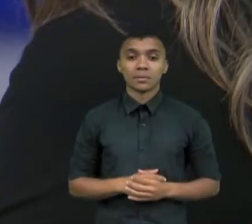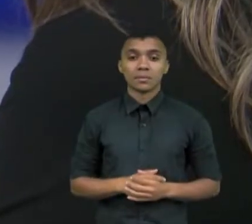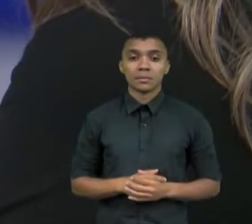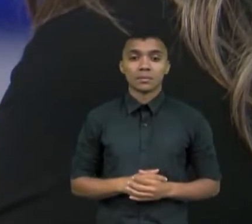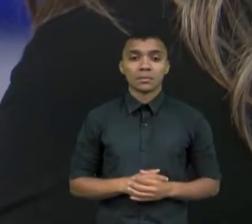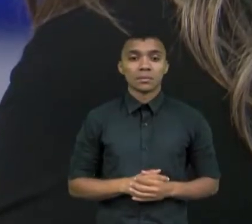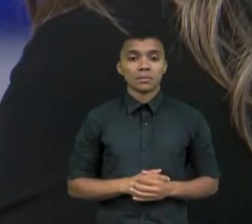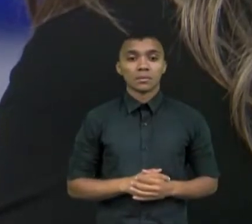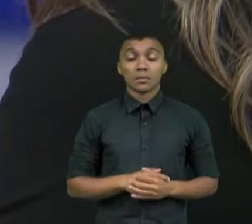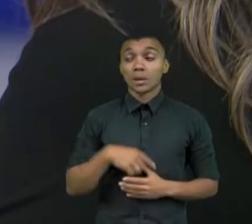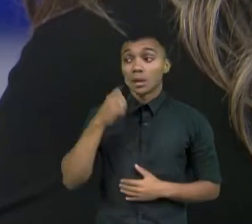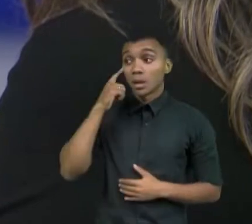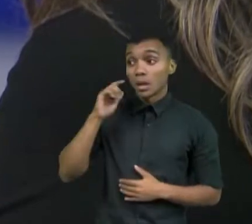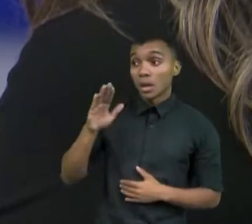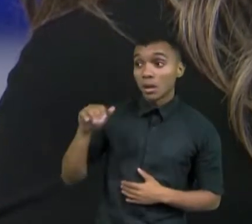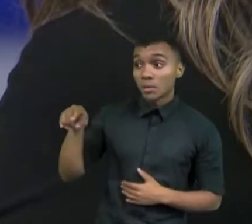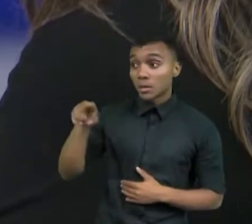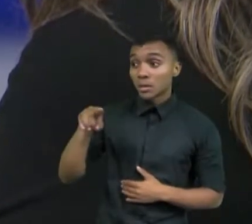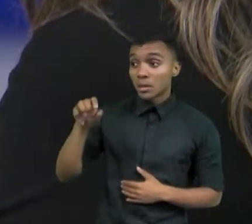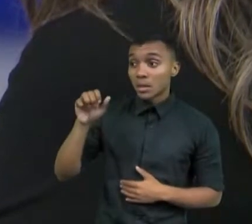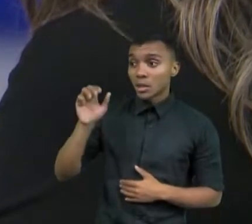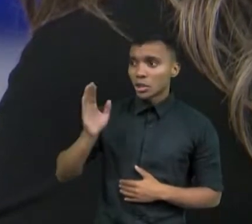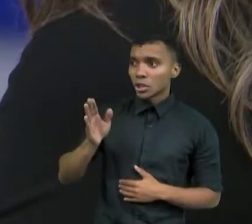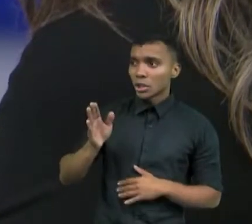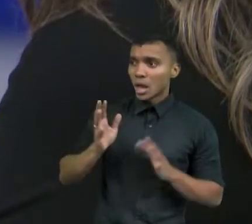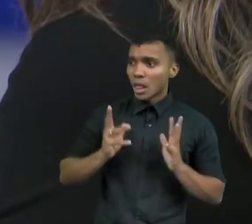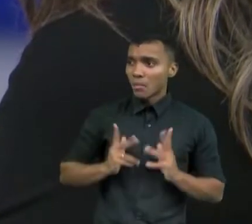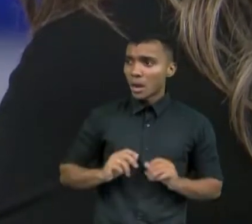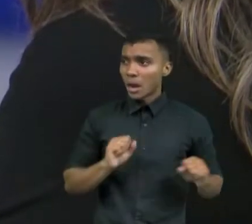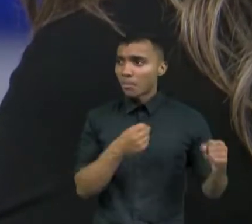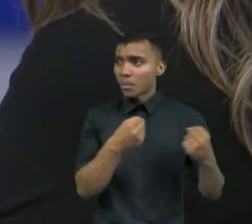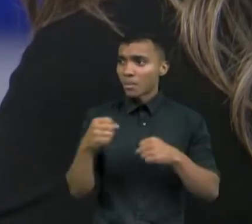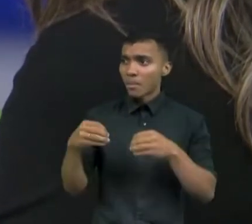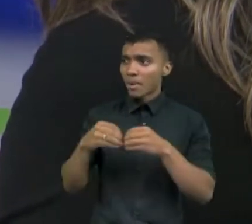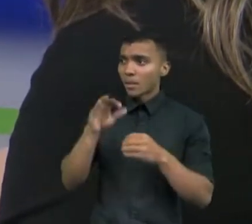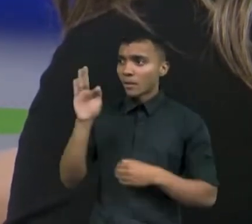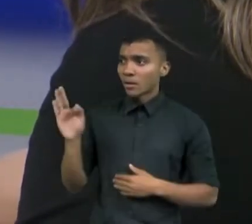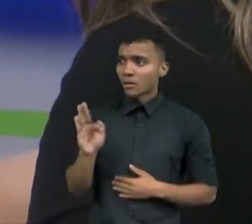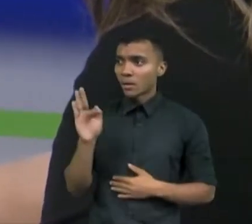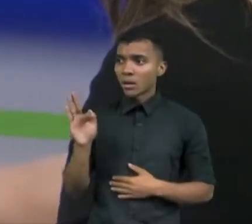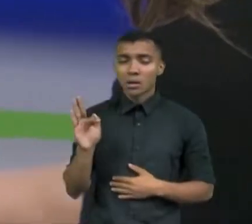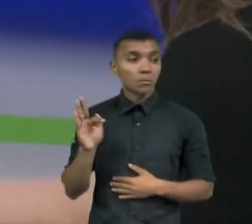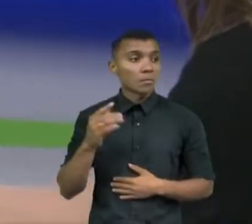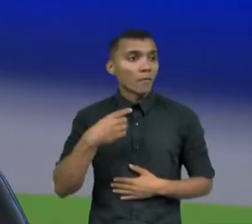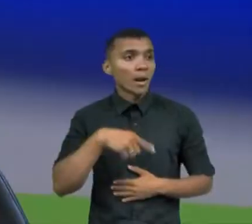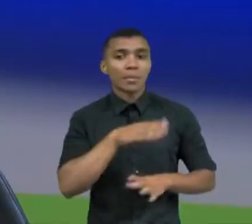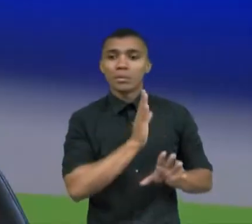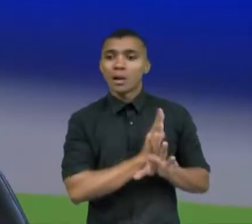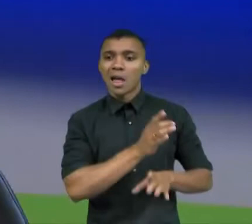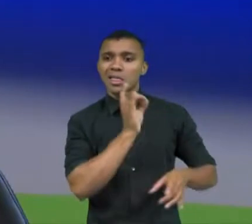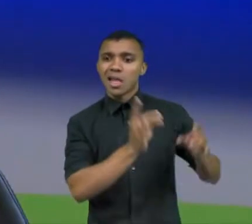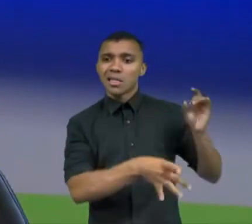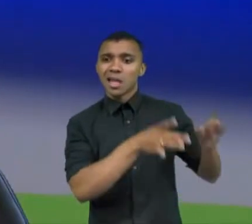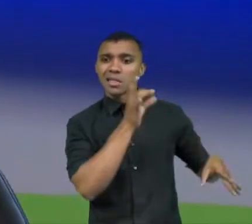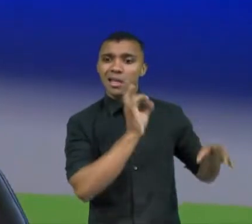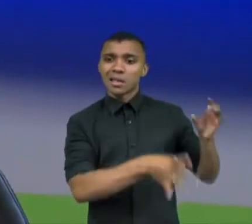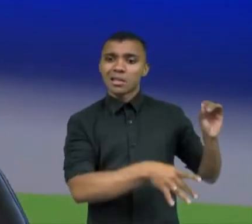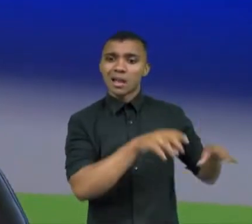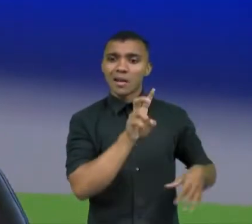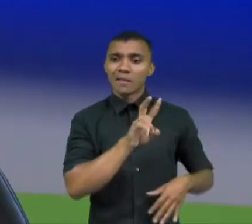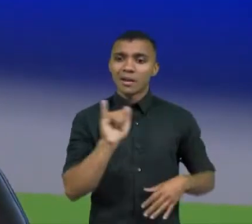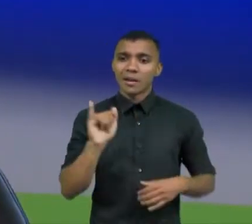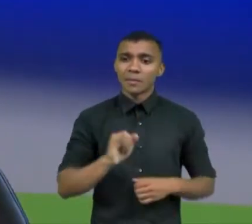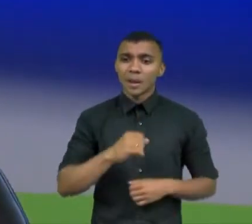fizeram limpeza próximo à universidade? Dizem, pô, corra lá que vão botar lixo na rua. A quantidade de